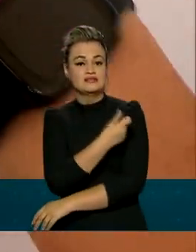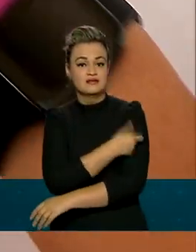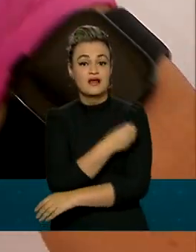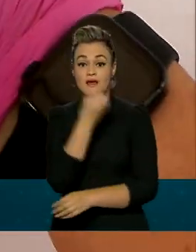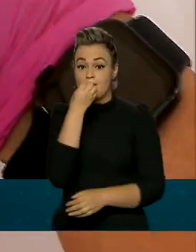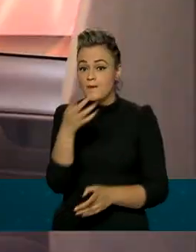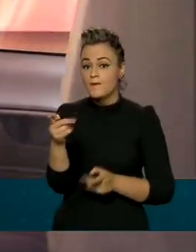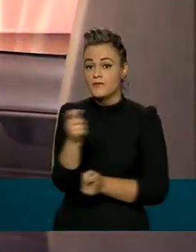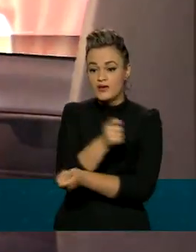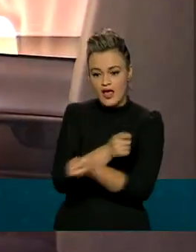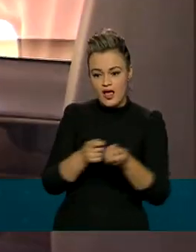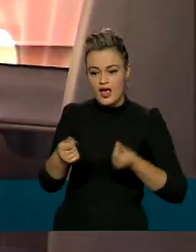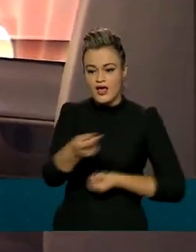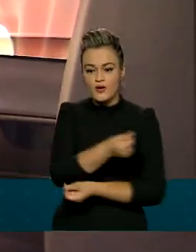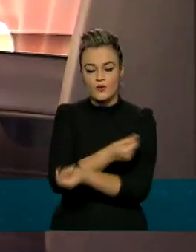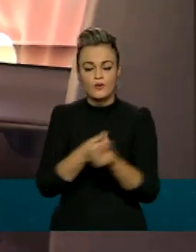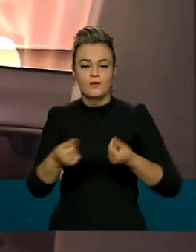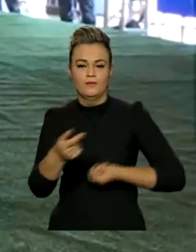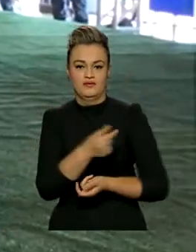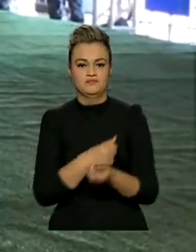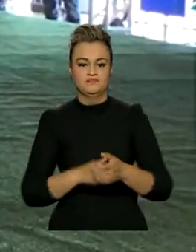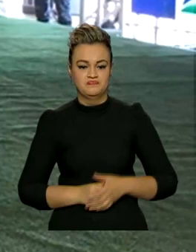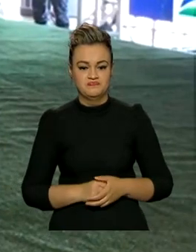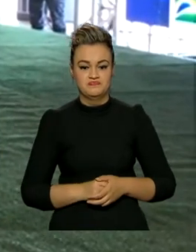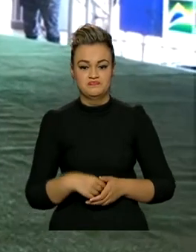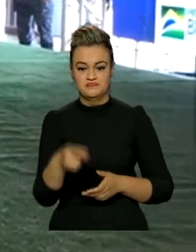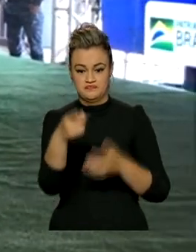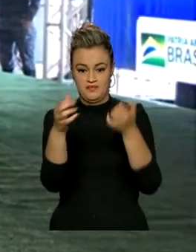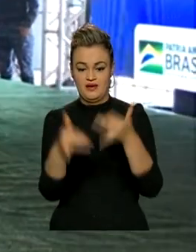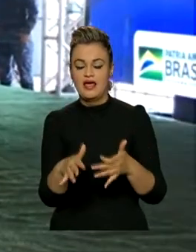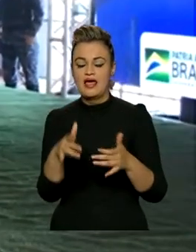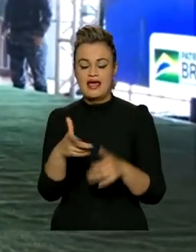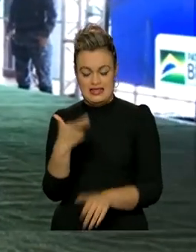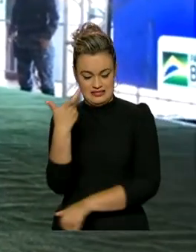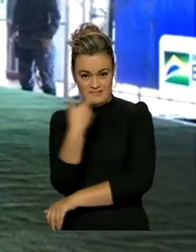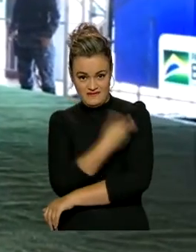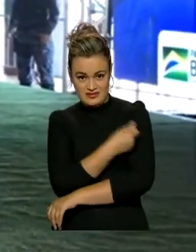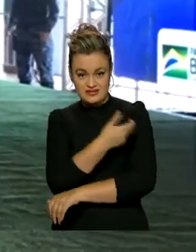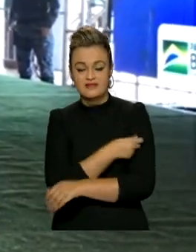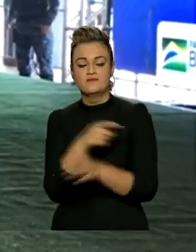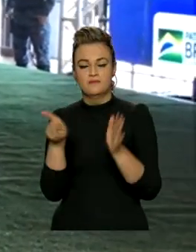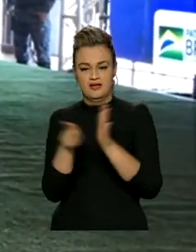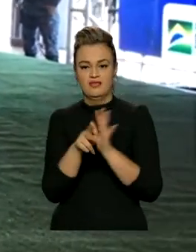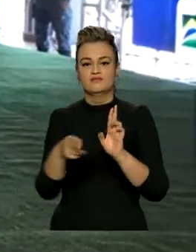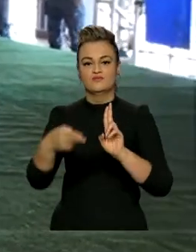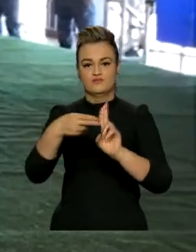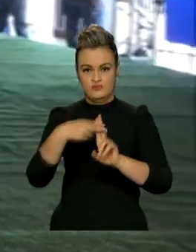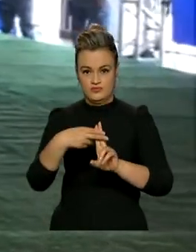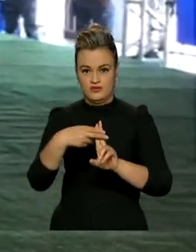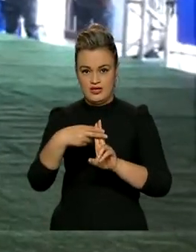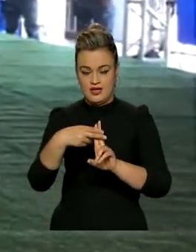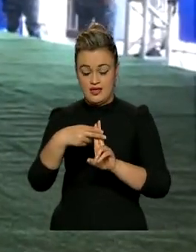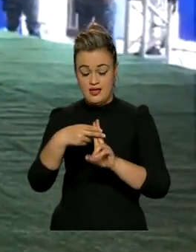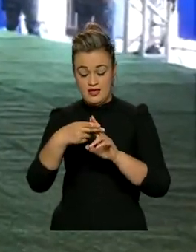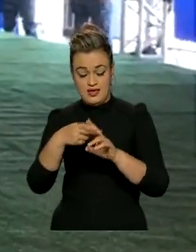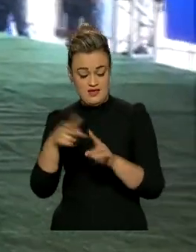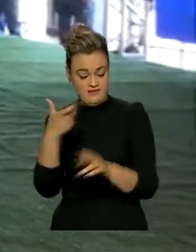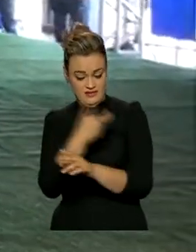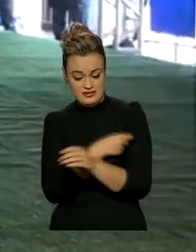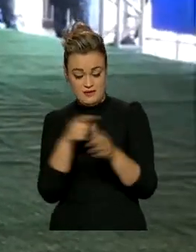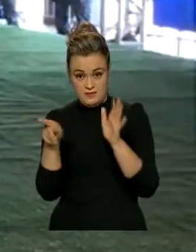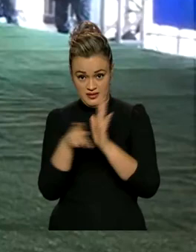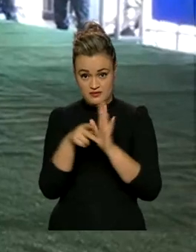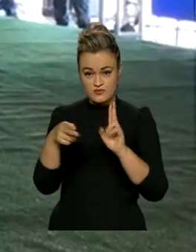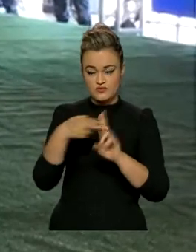economia ao Estado brasileiro. Essas vacinas estão incorporadas ao SUS e sua incorporação no